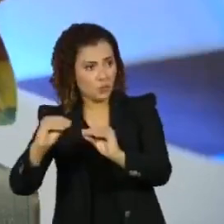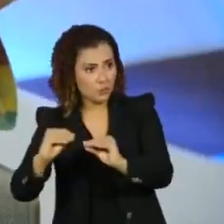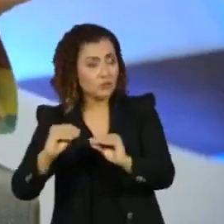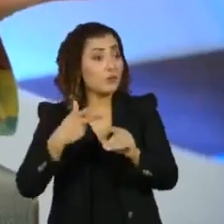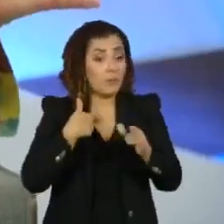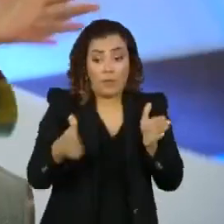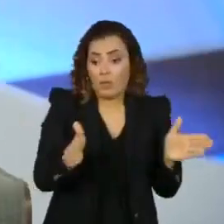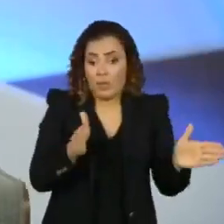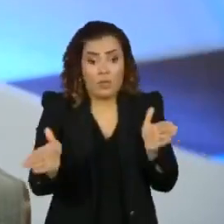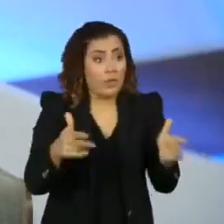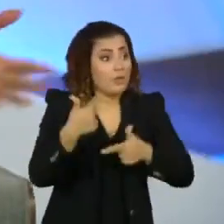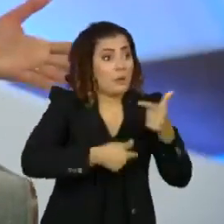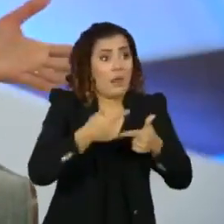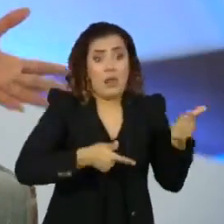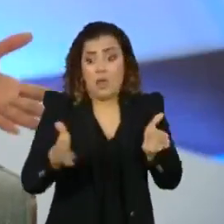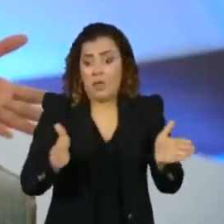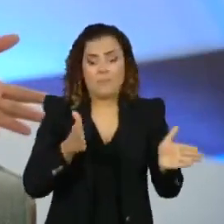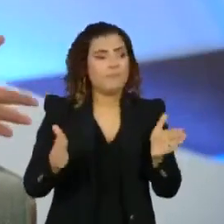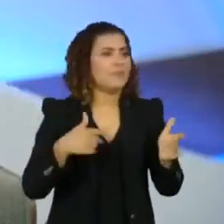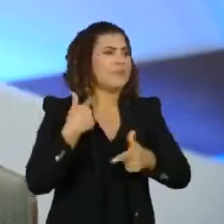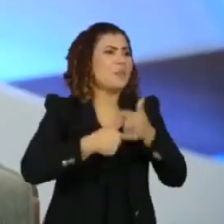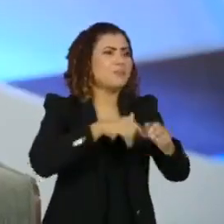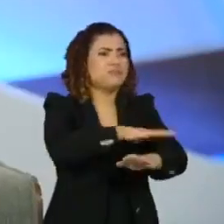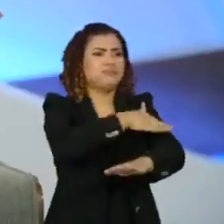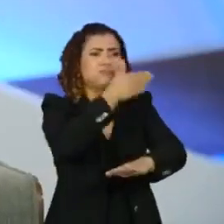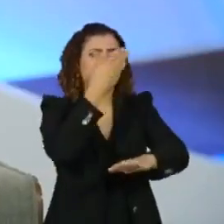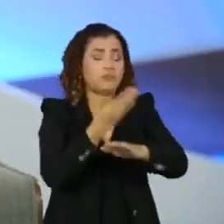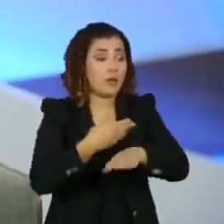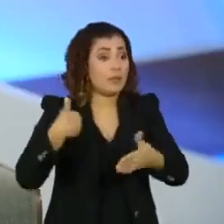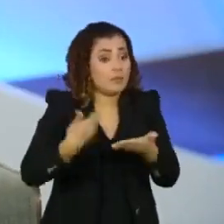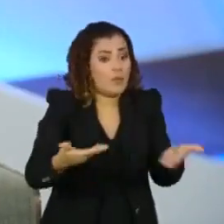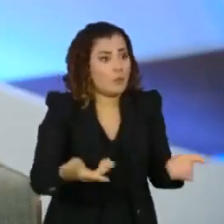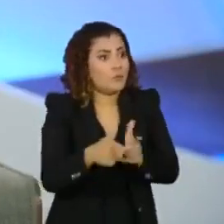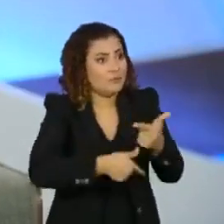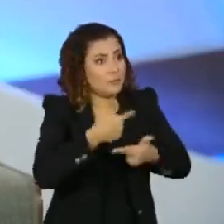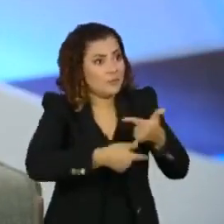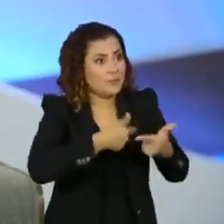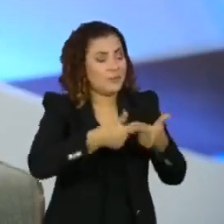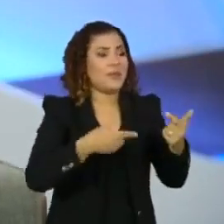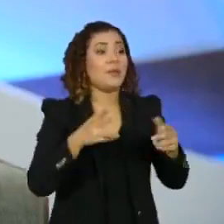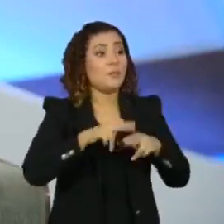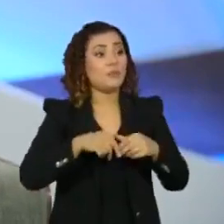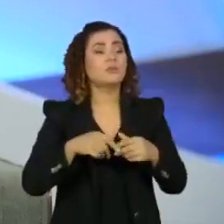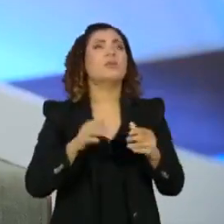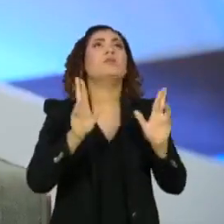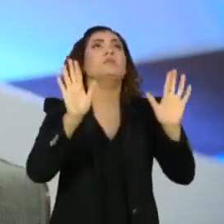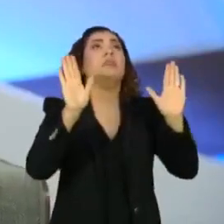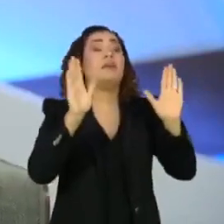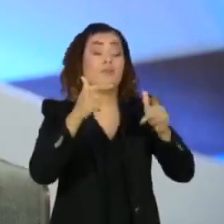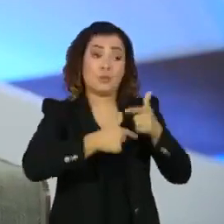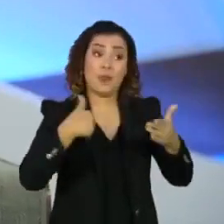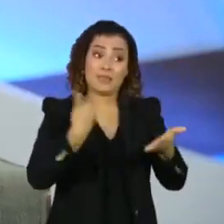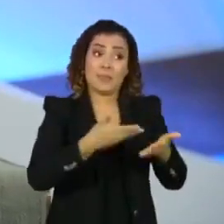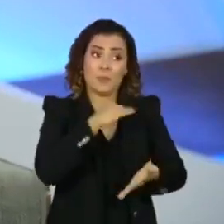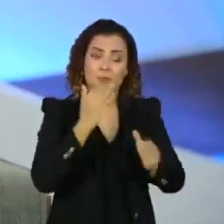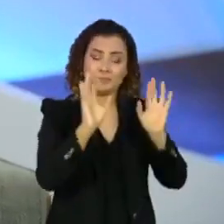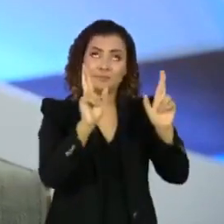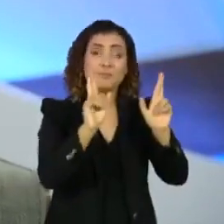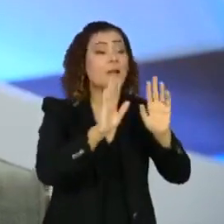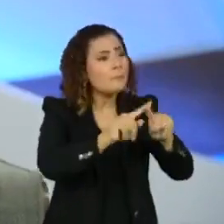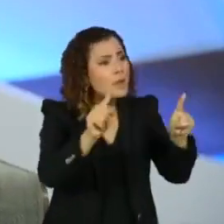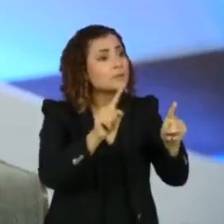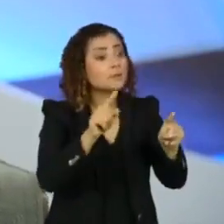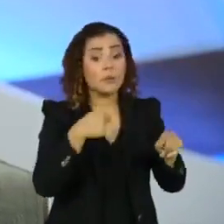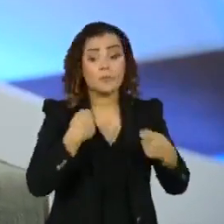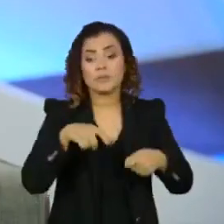não parei de trabalhar, né? A minha vida inteira. trabalhei muito a minha vida inteira. Trabalho muito a minha vida inteira. Vou trabalhar até eu morrer. E aí, chegou